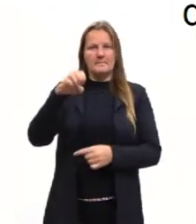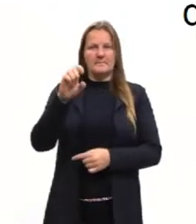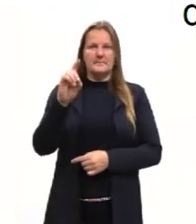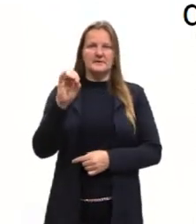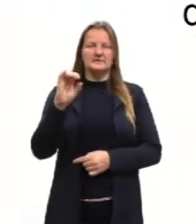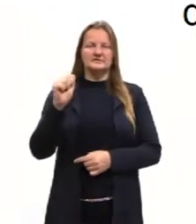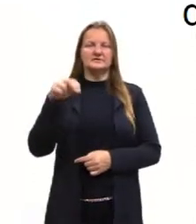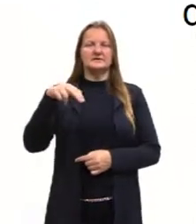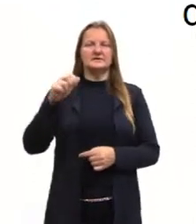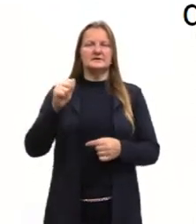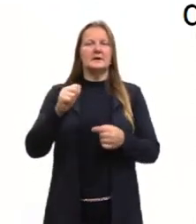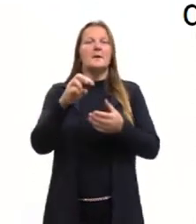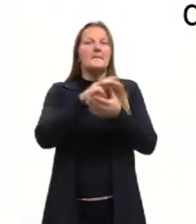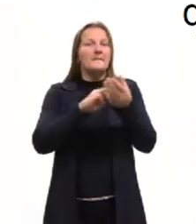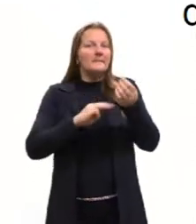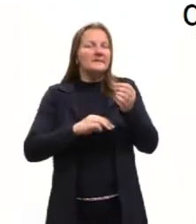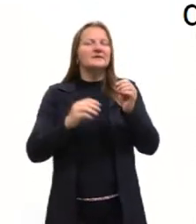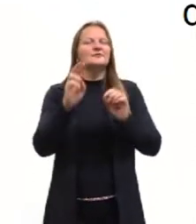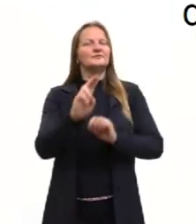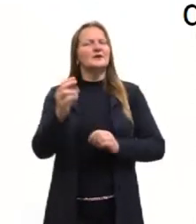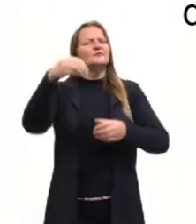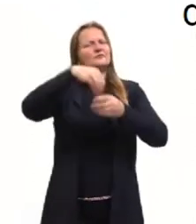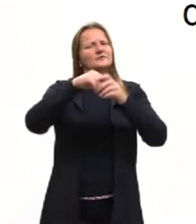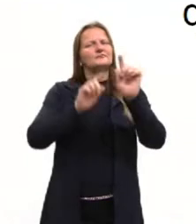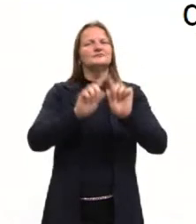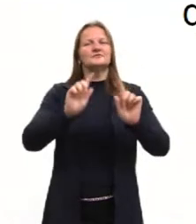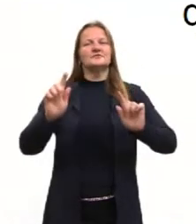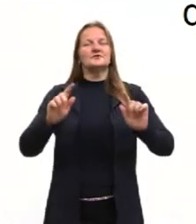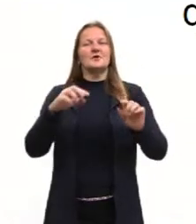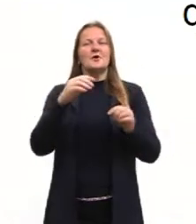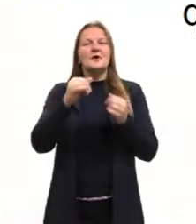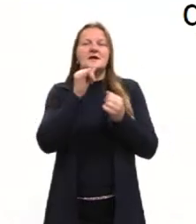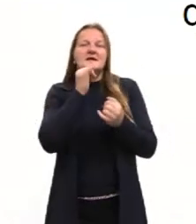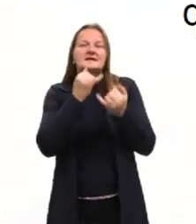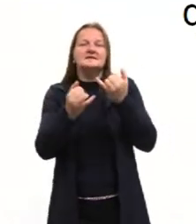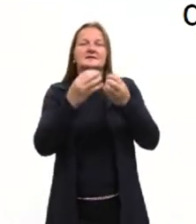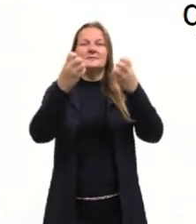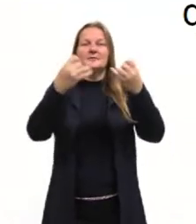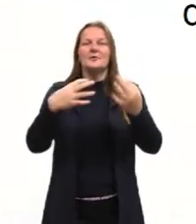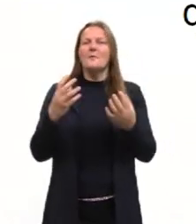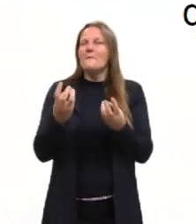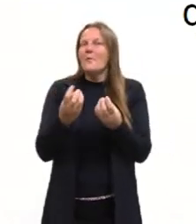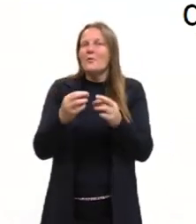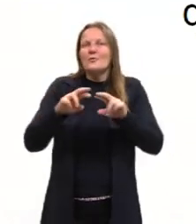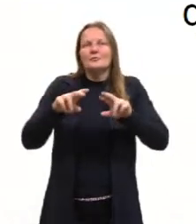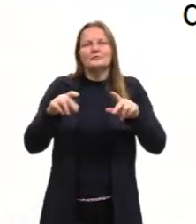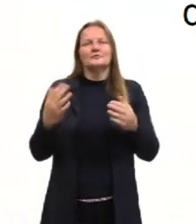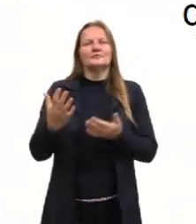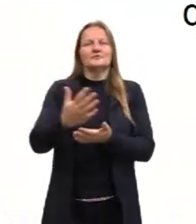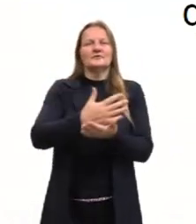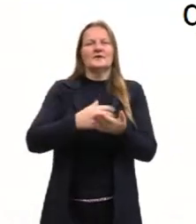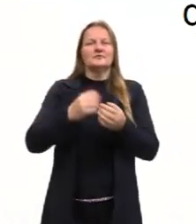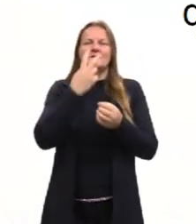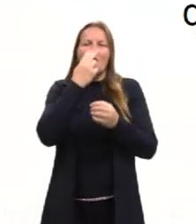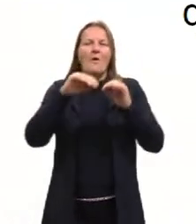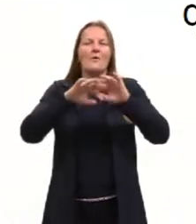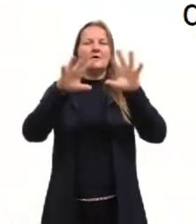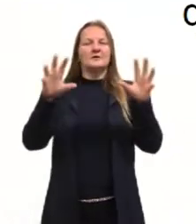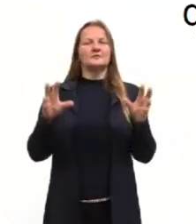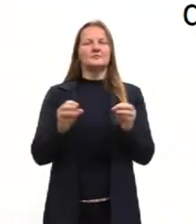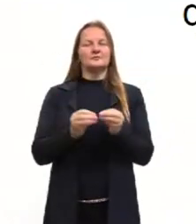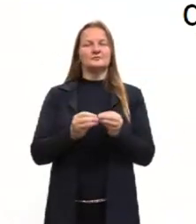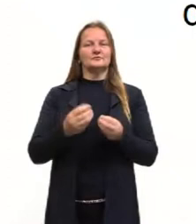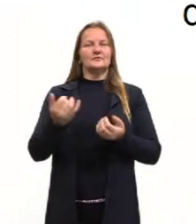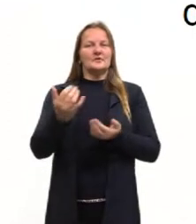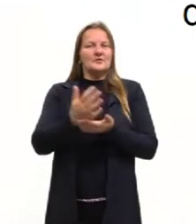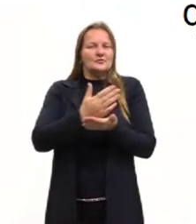para exemplificar em um único termo uma série de dados. Resumir, né, toda aquela série